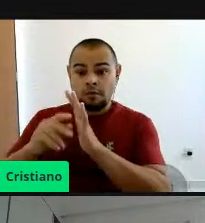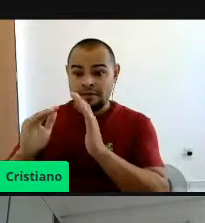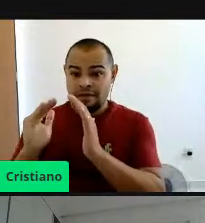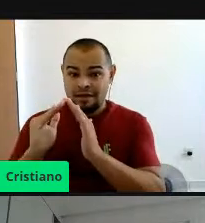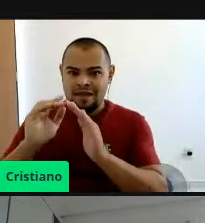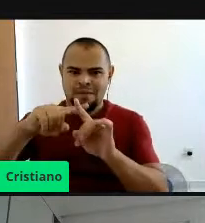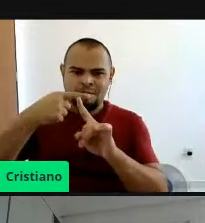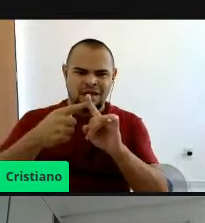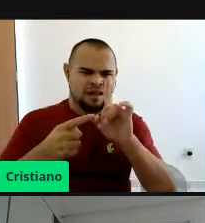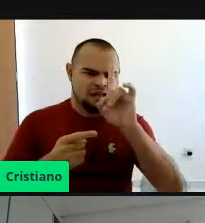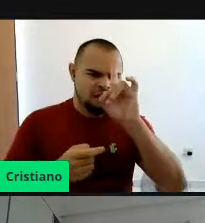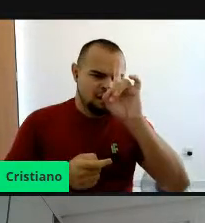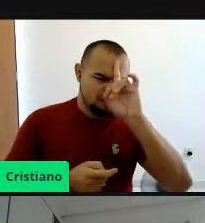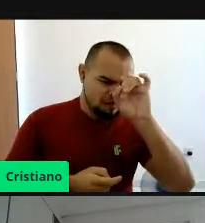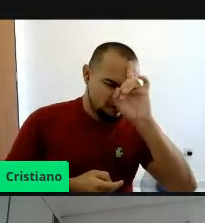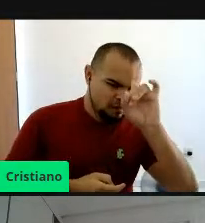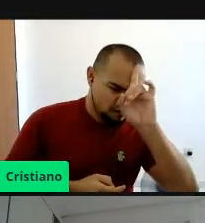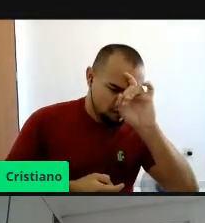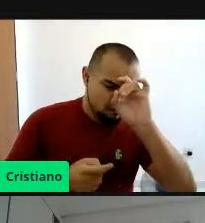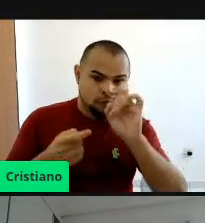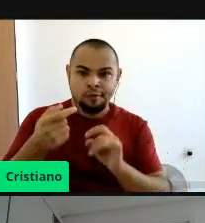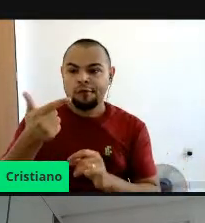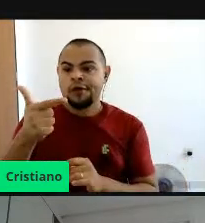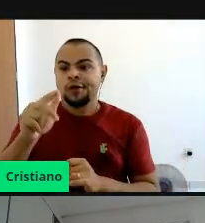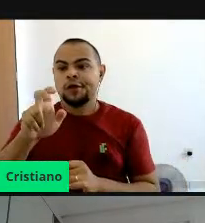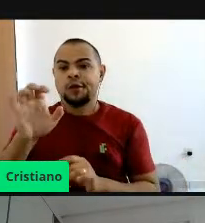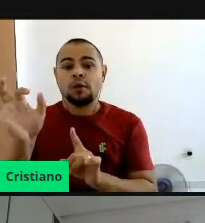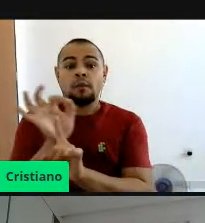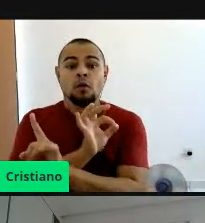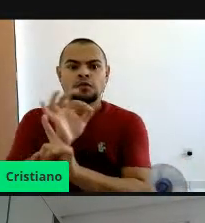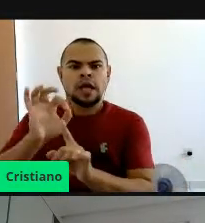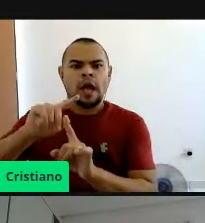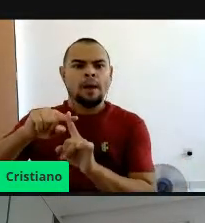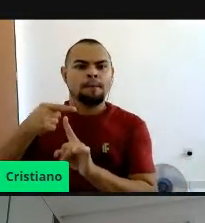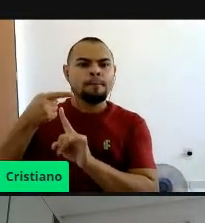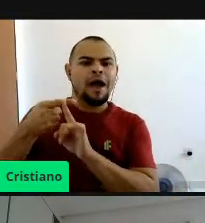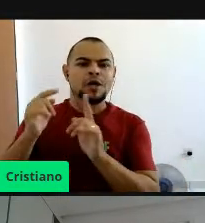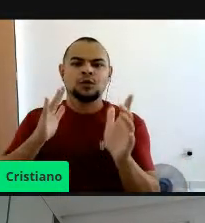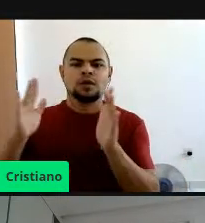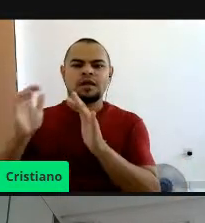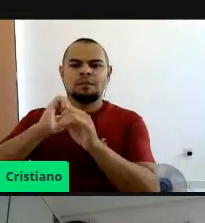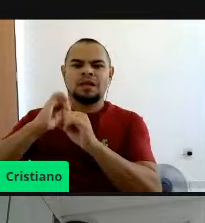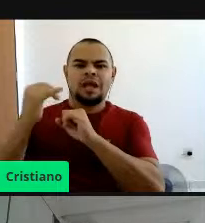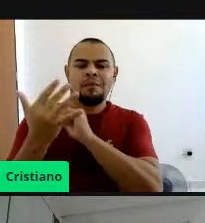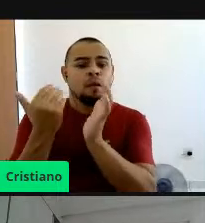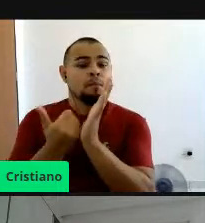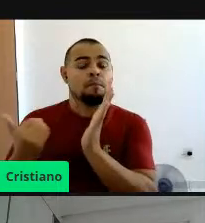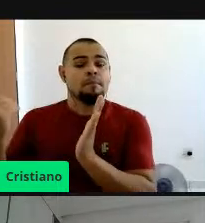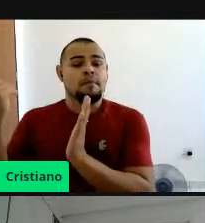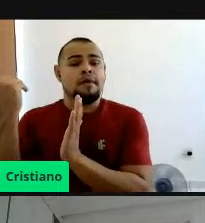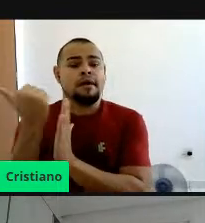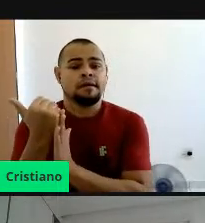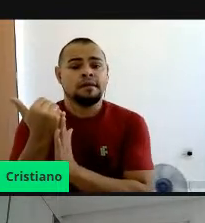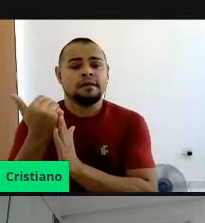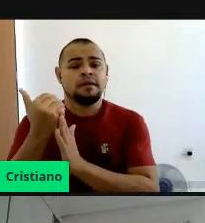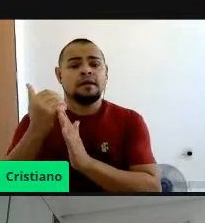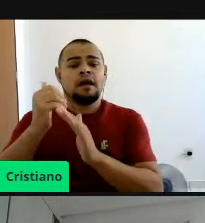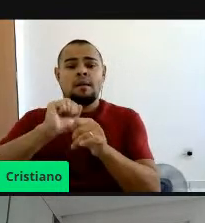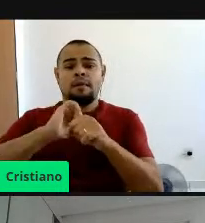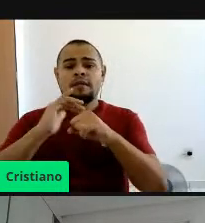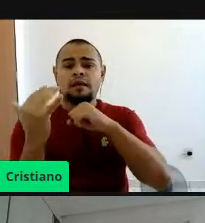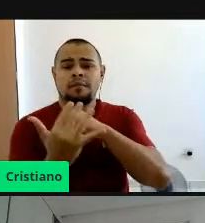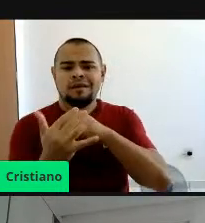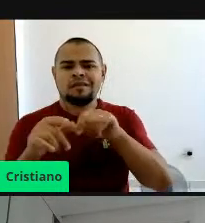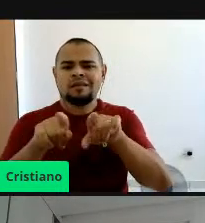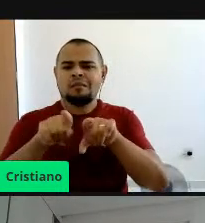do lixo chegou até 25% durante essa pandemia a mais, né, e que a pandemia aumentou o